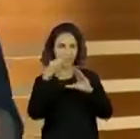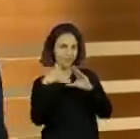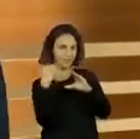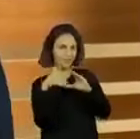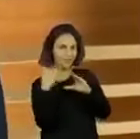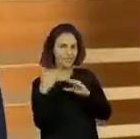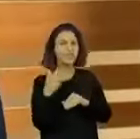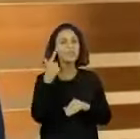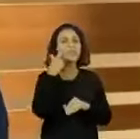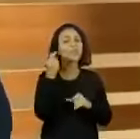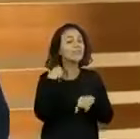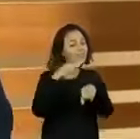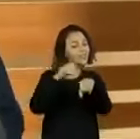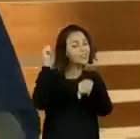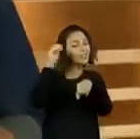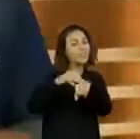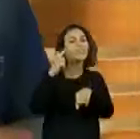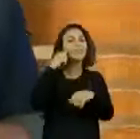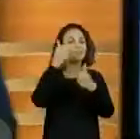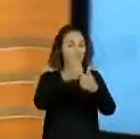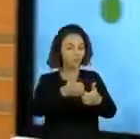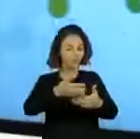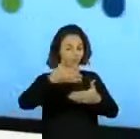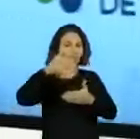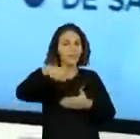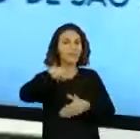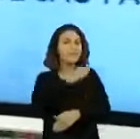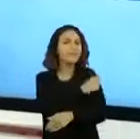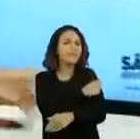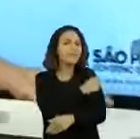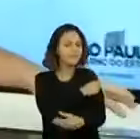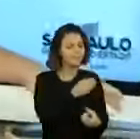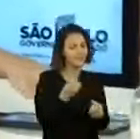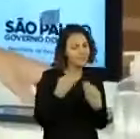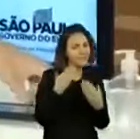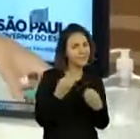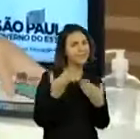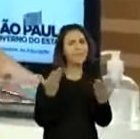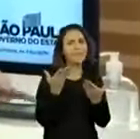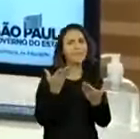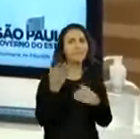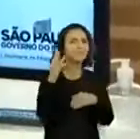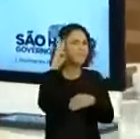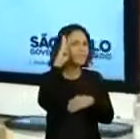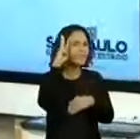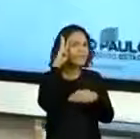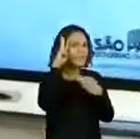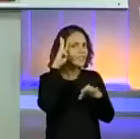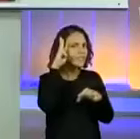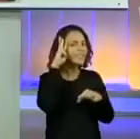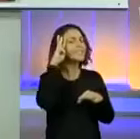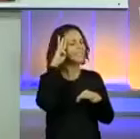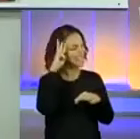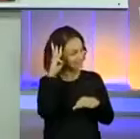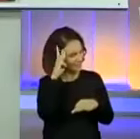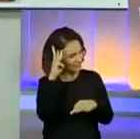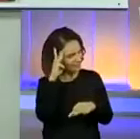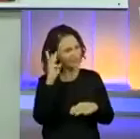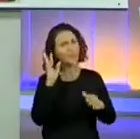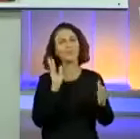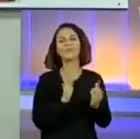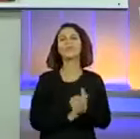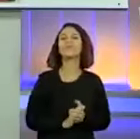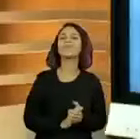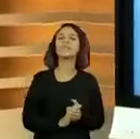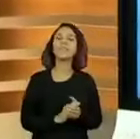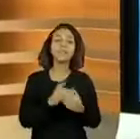os meus grandes mestres que estão aqui comigo hoje, nesta querida terça-feira hoje, né gente? Vamos lá, olha